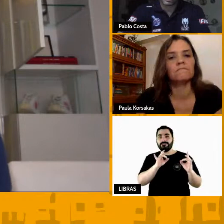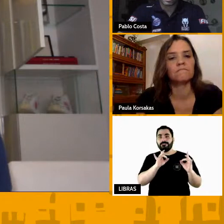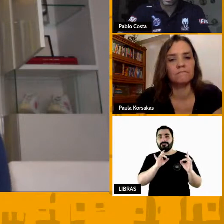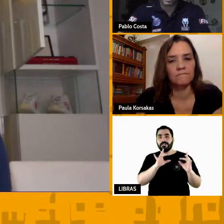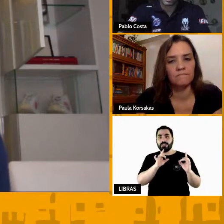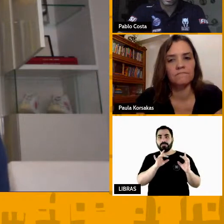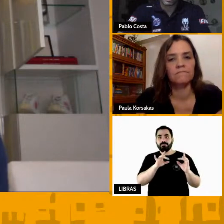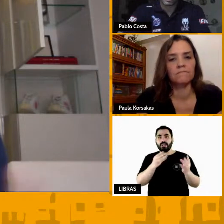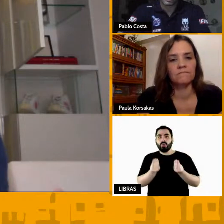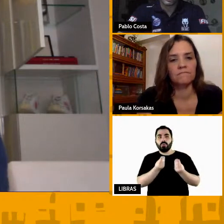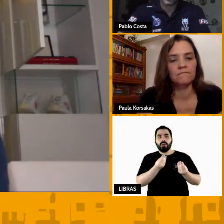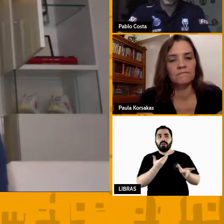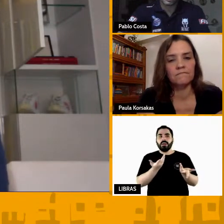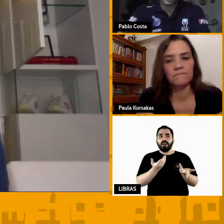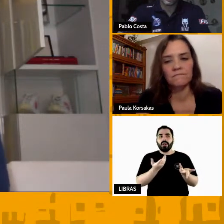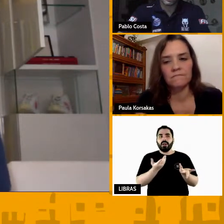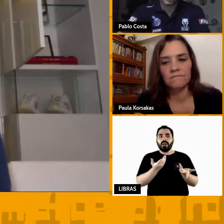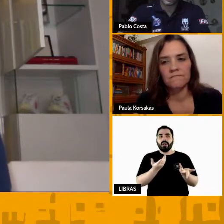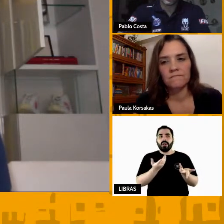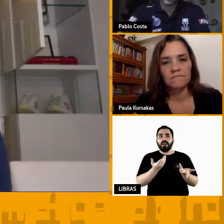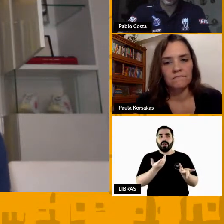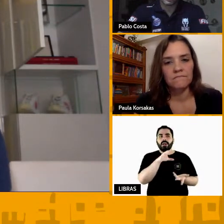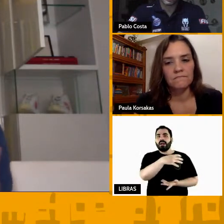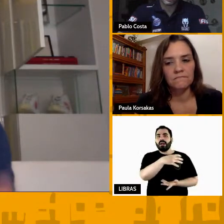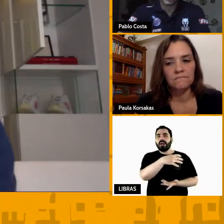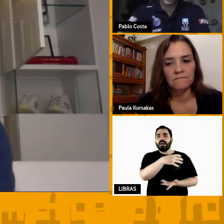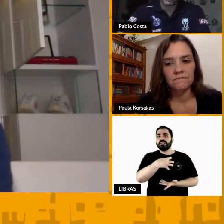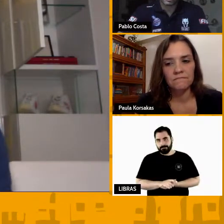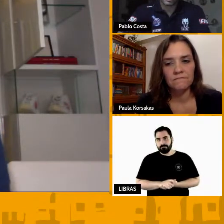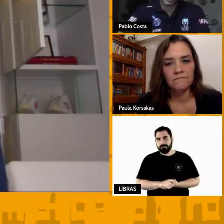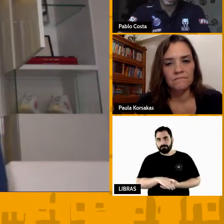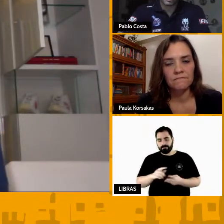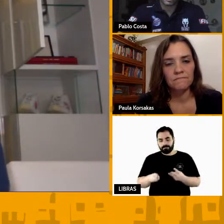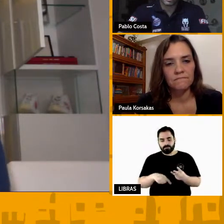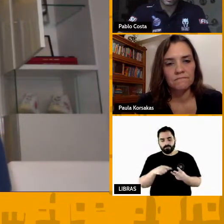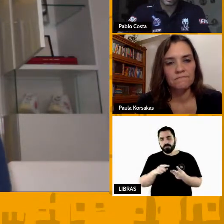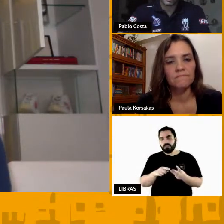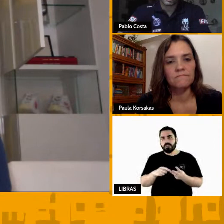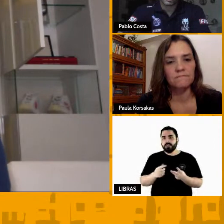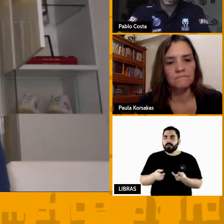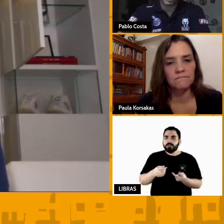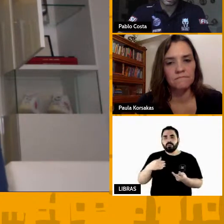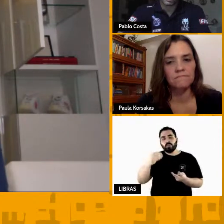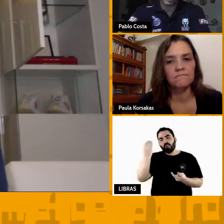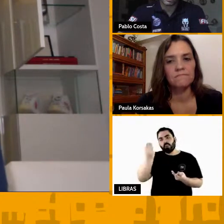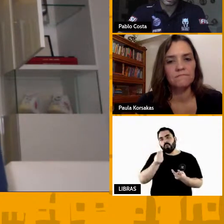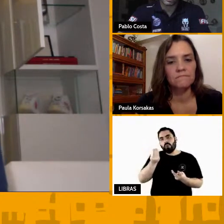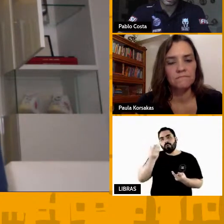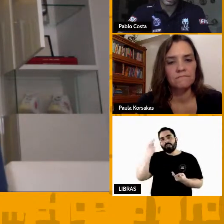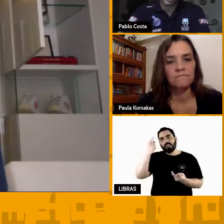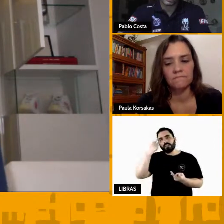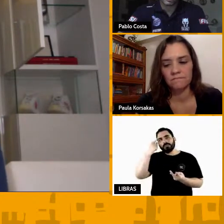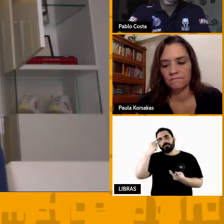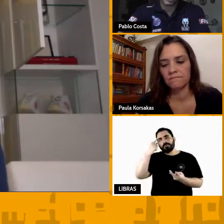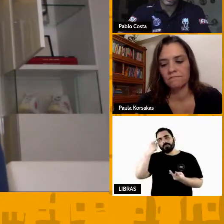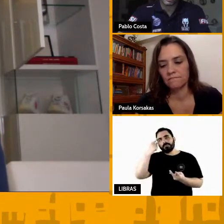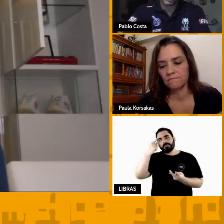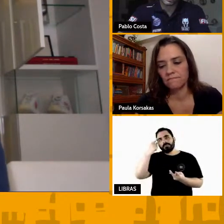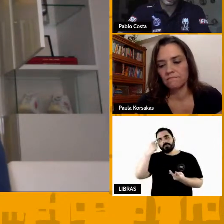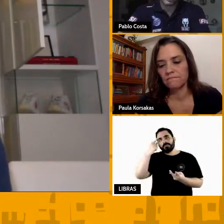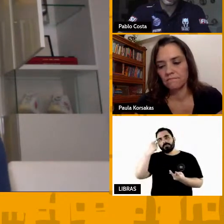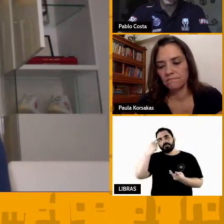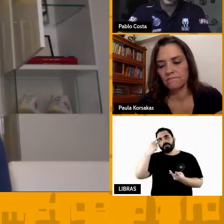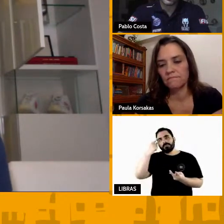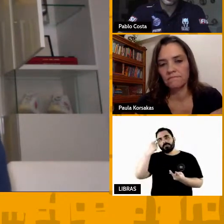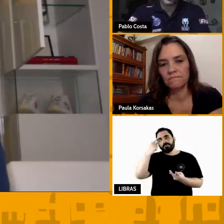pessoas, do que, como elas estão reagindo àquela comunicação que você está executando naquele momento. então,